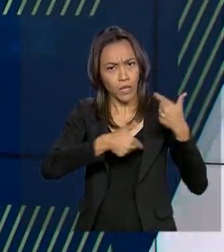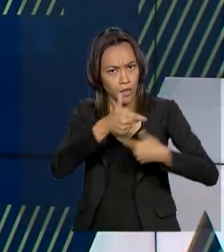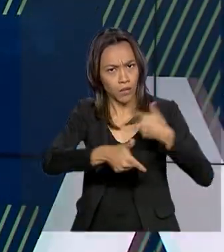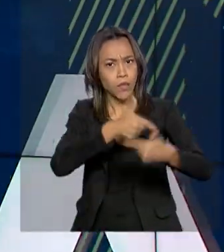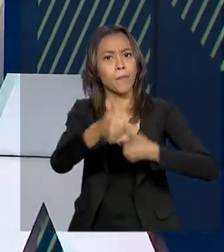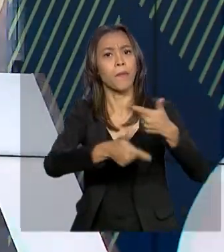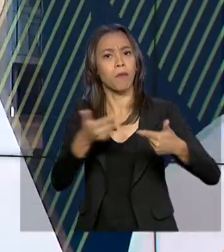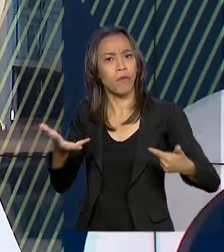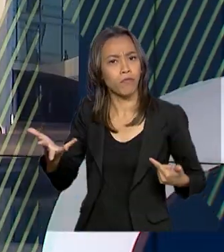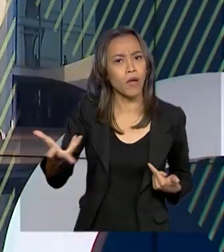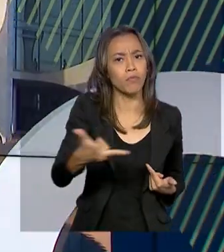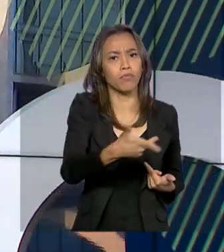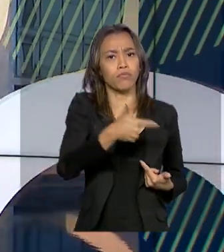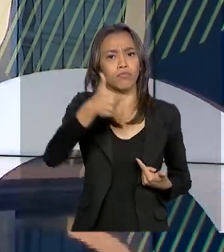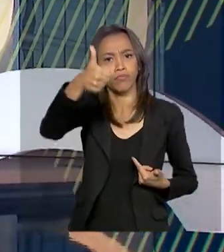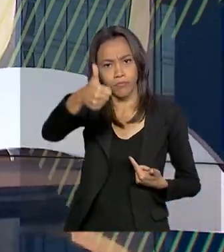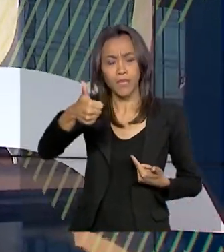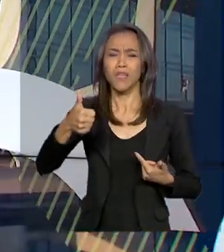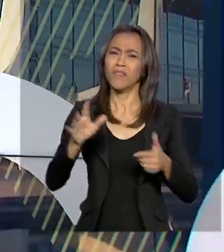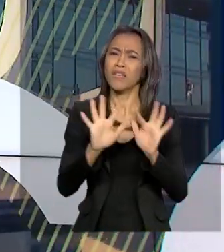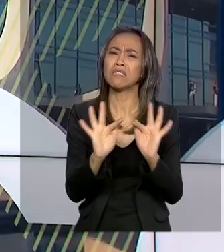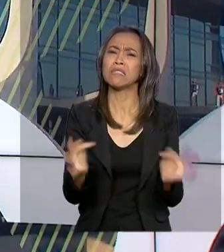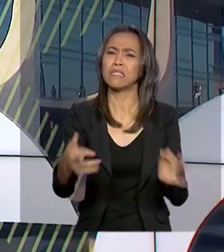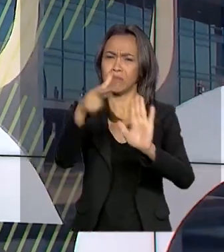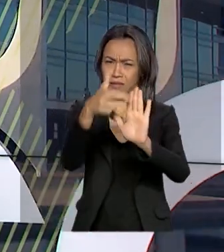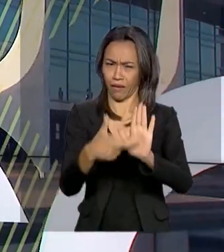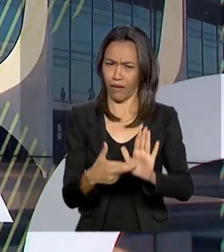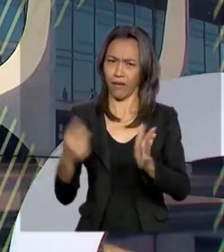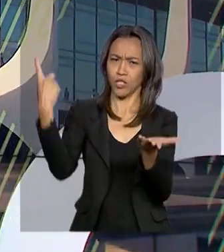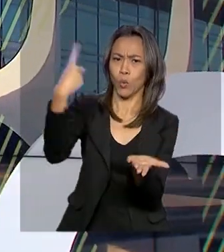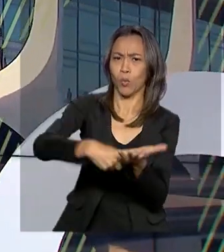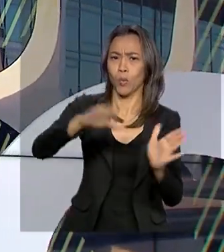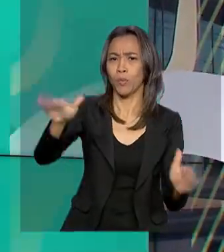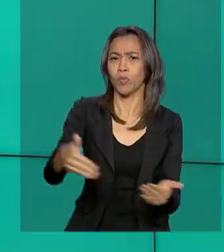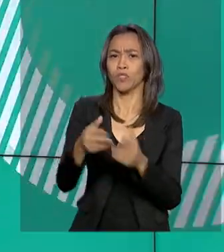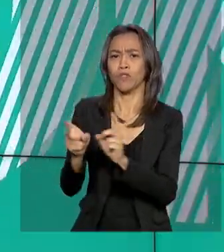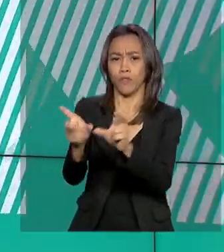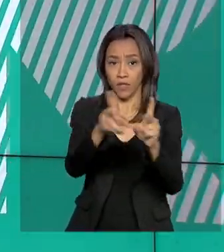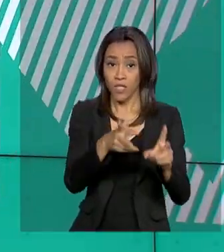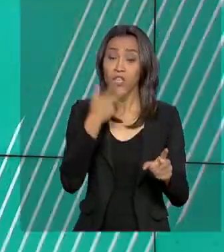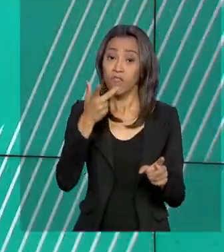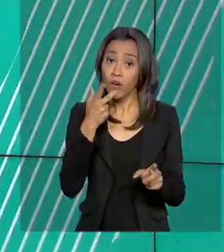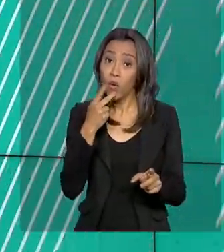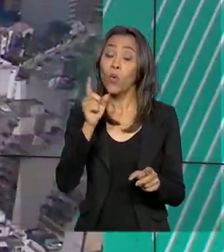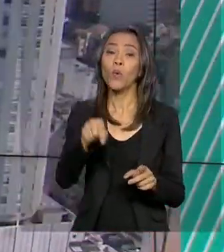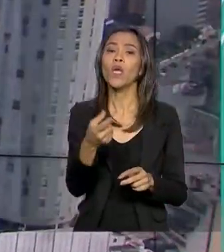e simplificar os acordos comerciais e defendeu a redução da tarifa externa comum.